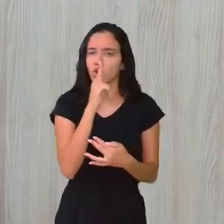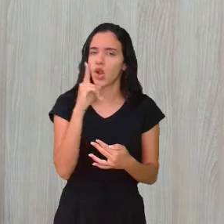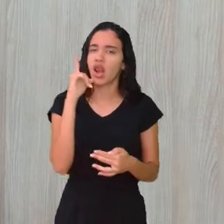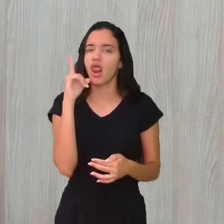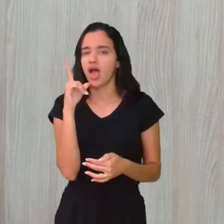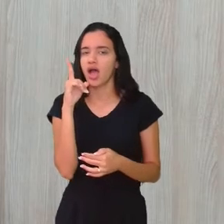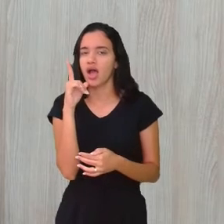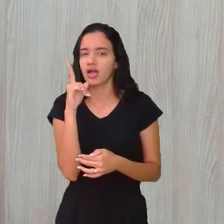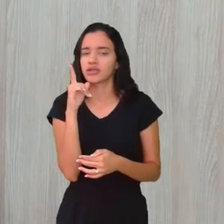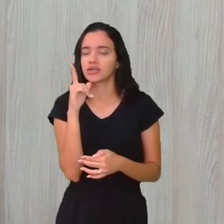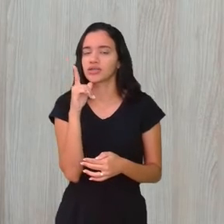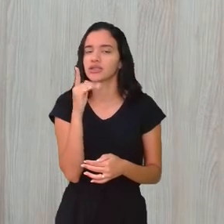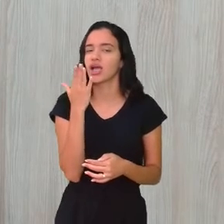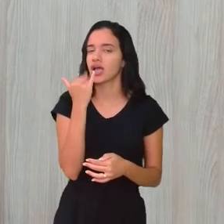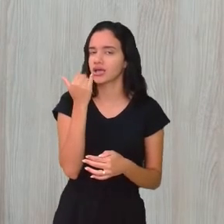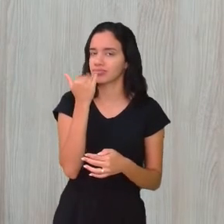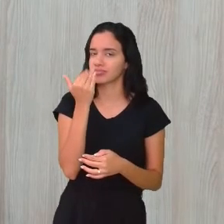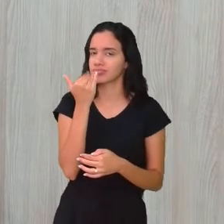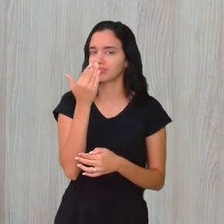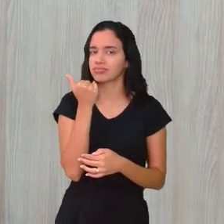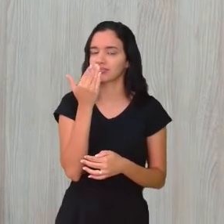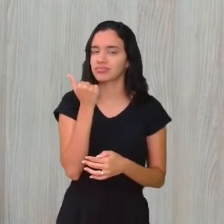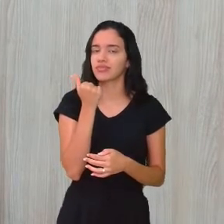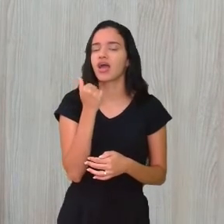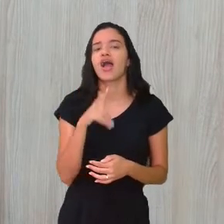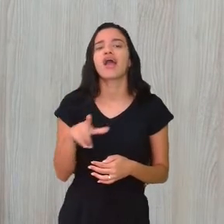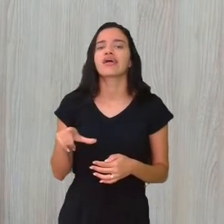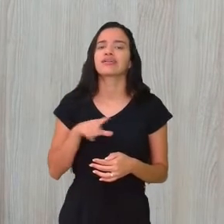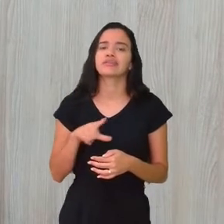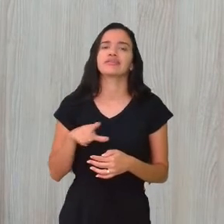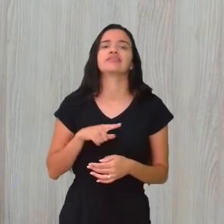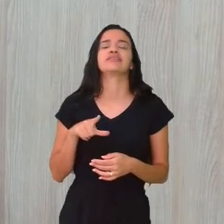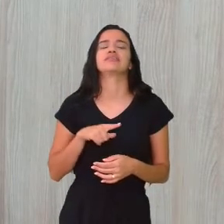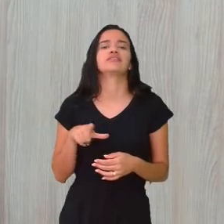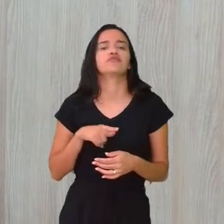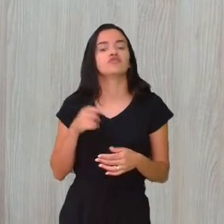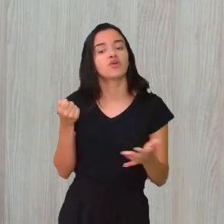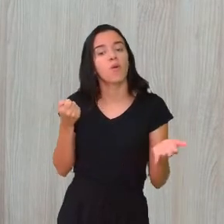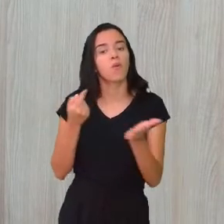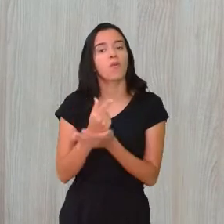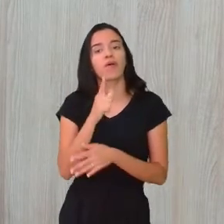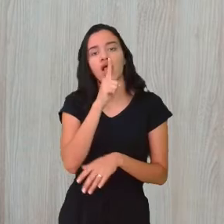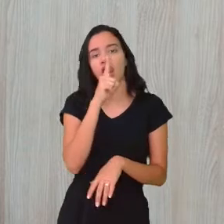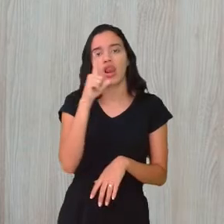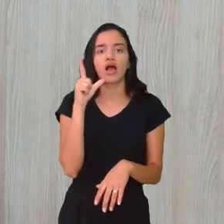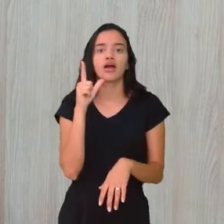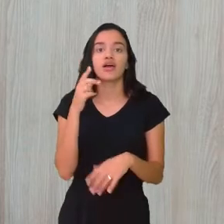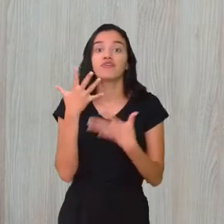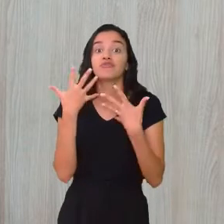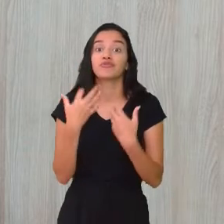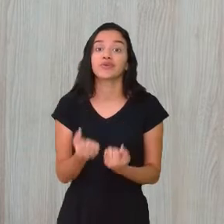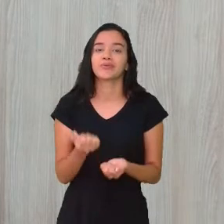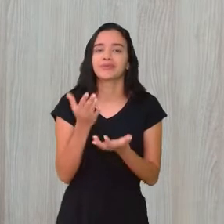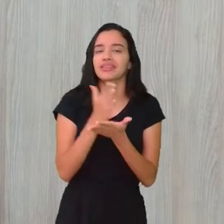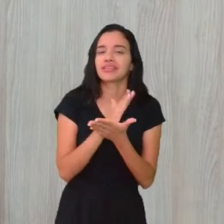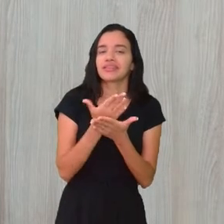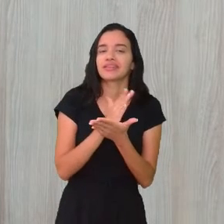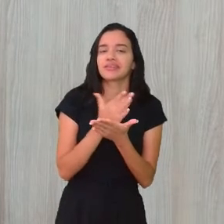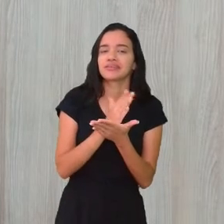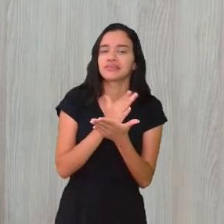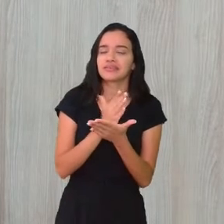bater o sarro, de comer, muitas vezes você compra um lanche, e aí diz assim, vamos dividir